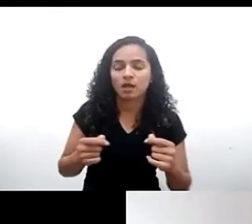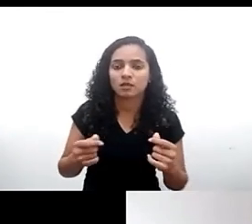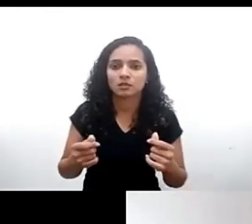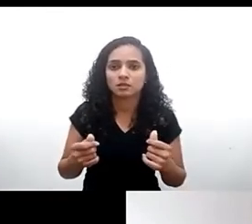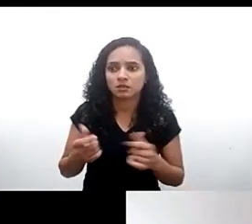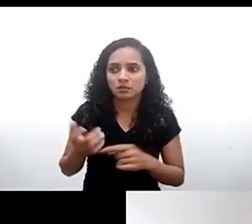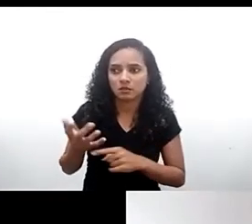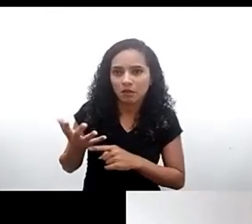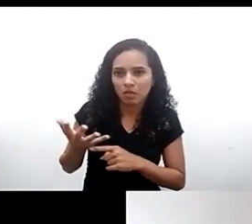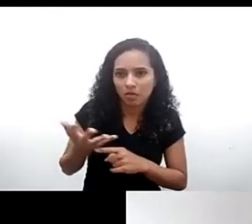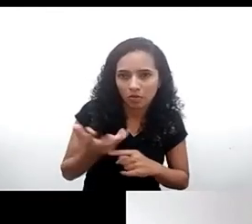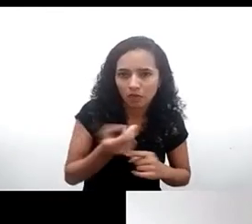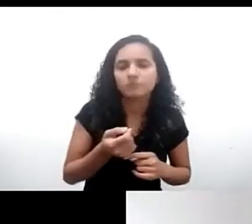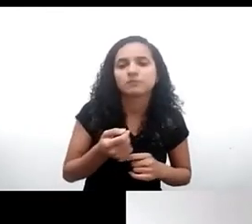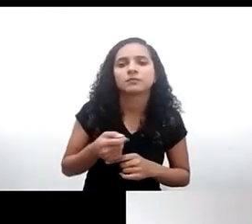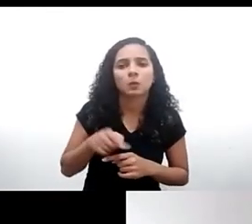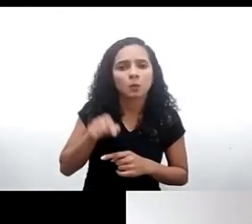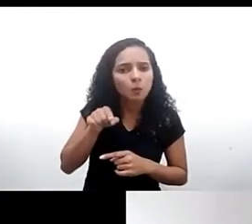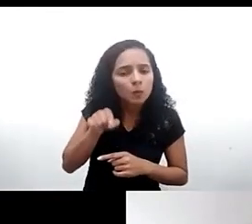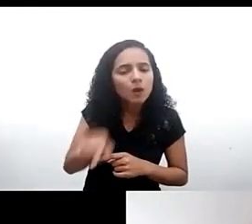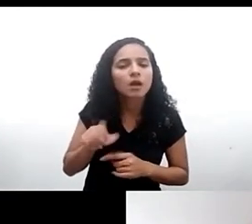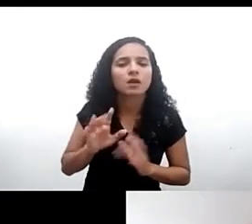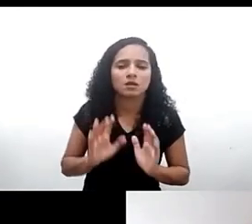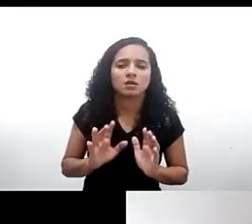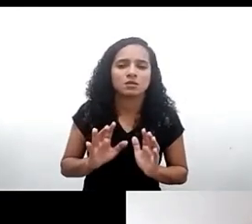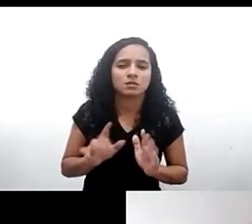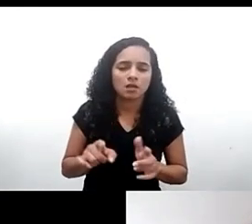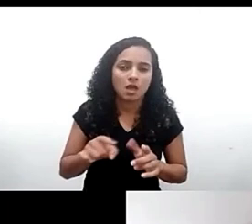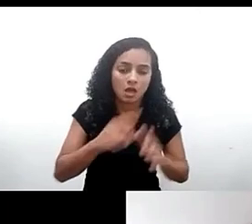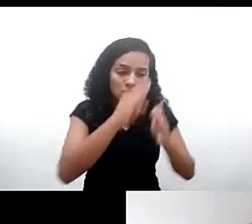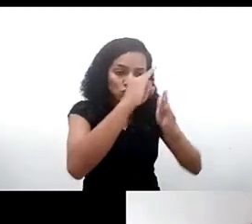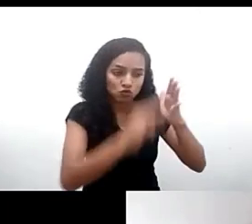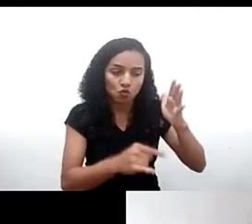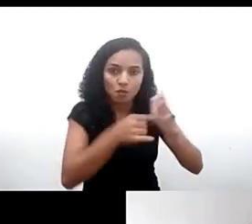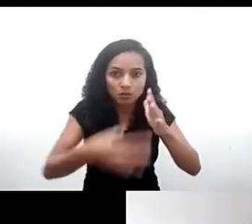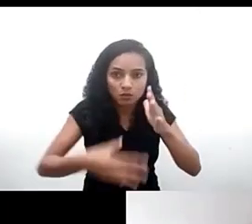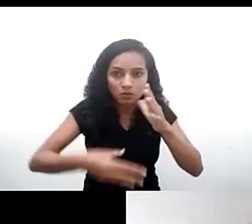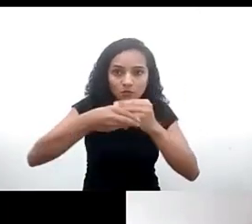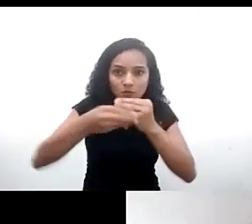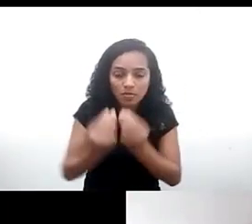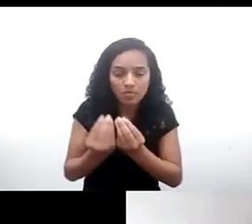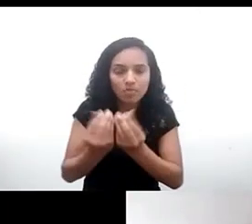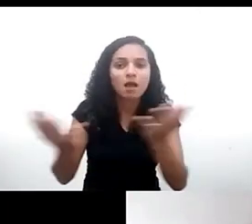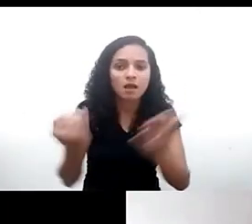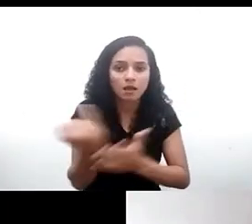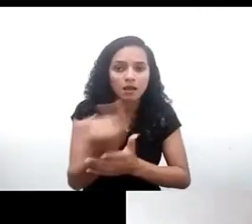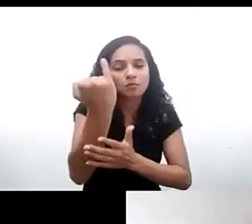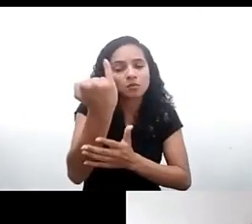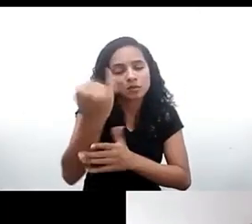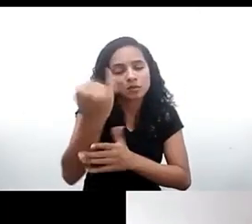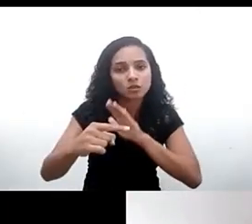maior né então eu acho que esse certamente essa é uma contribuição importante e com a qual a gente pode aprender muito